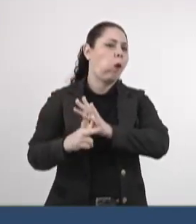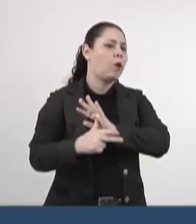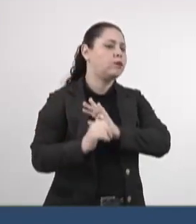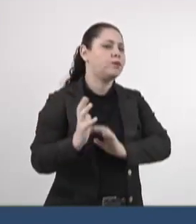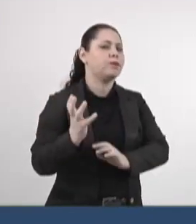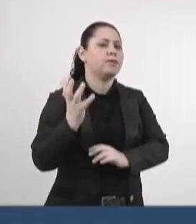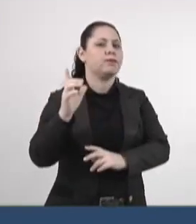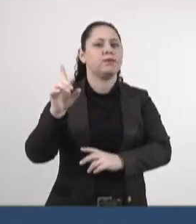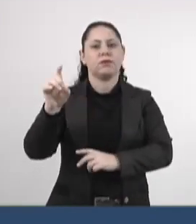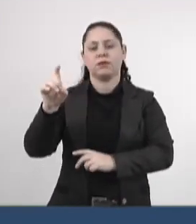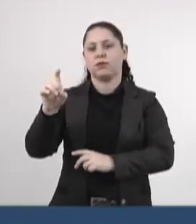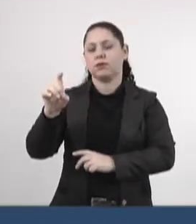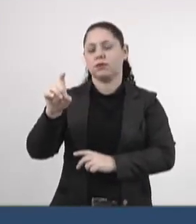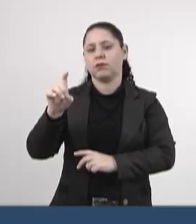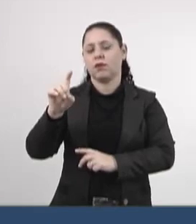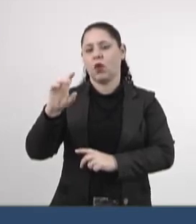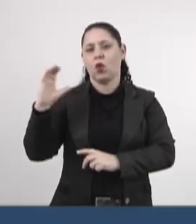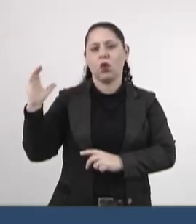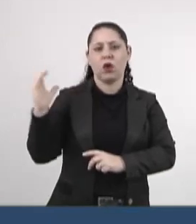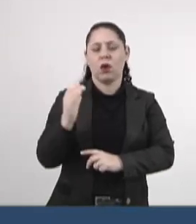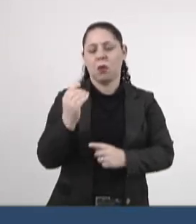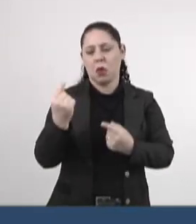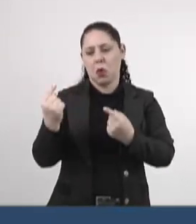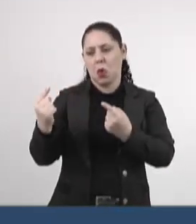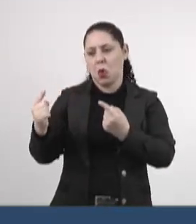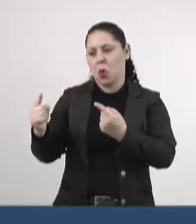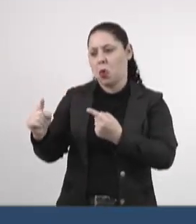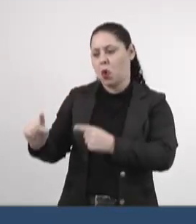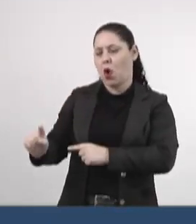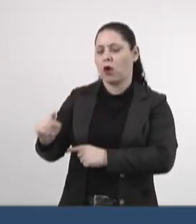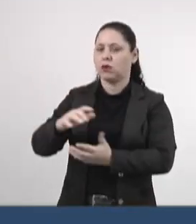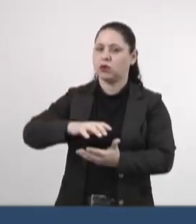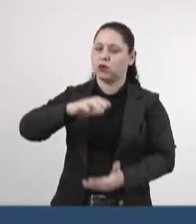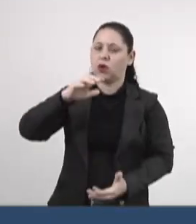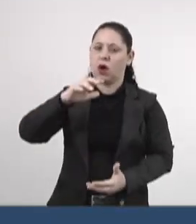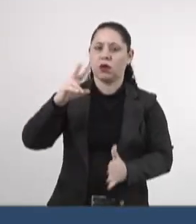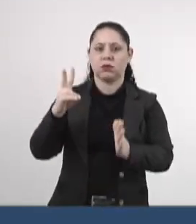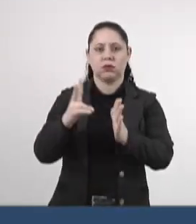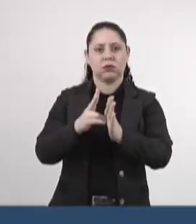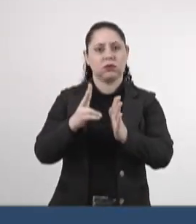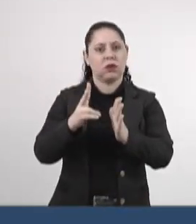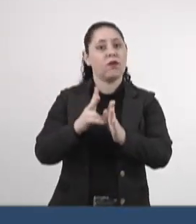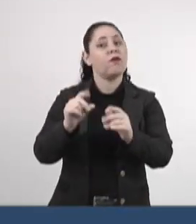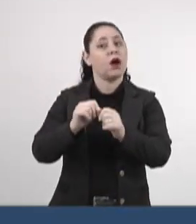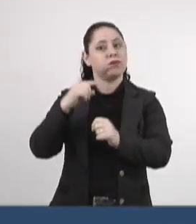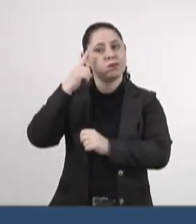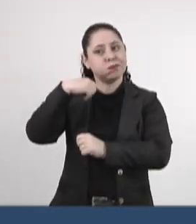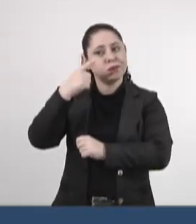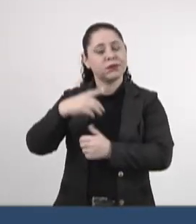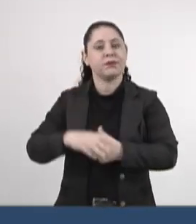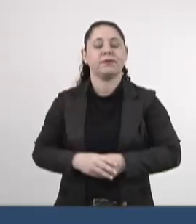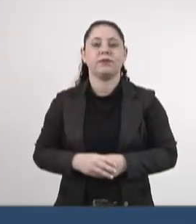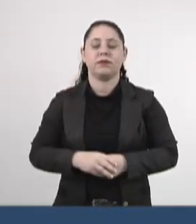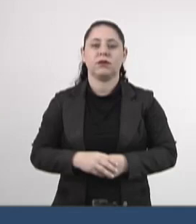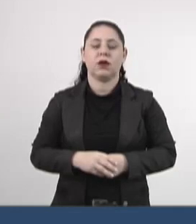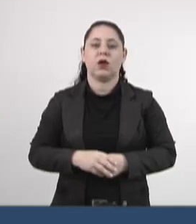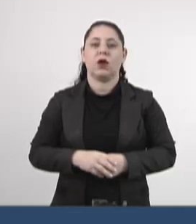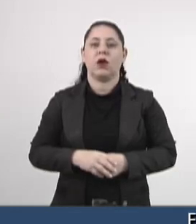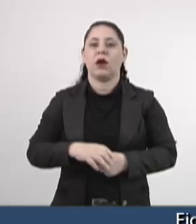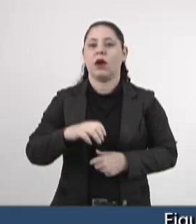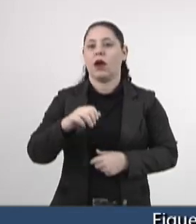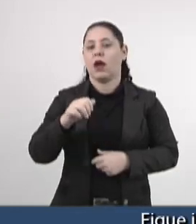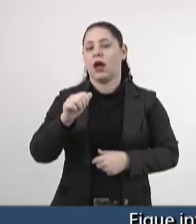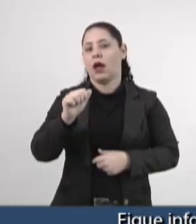Dourados, especificamente crimes contra idosos indígenas perpetrados por advogados. A operação intitulada